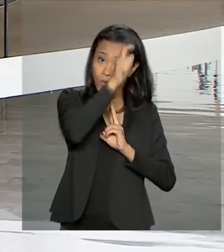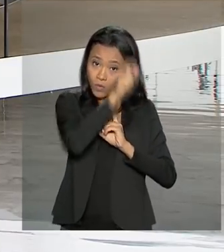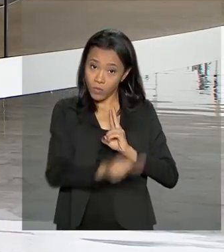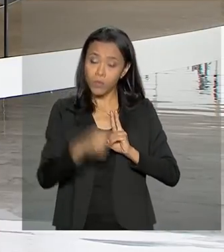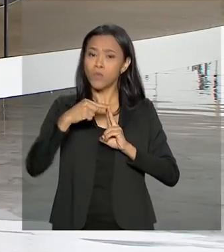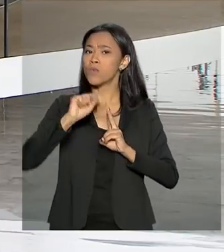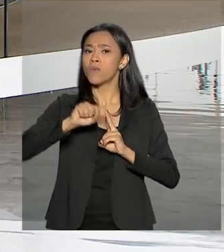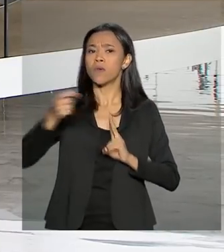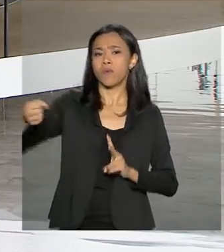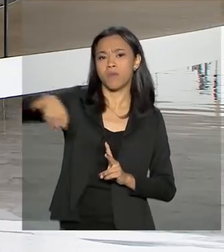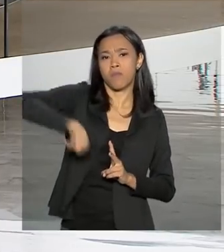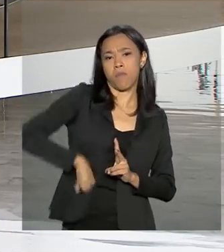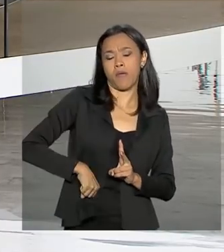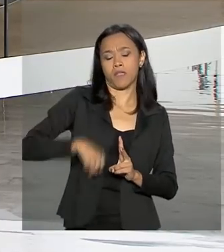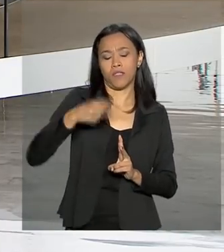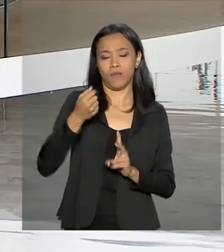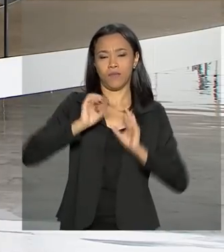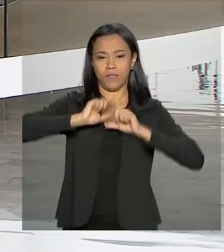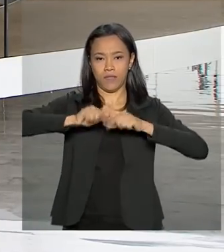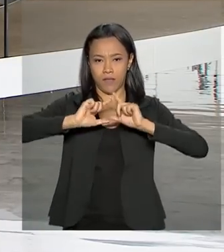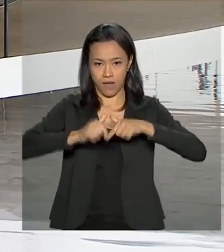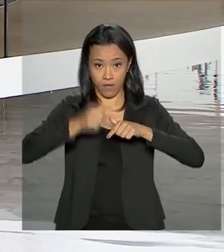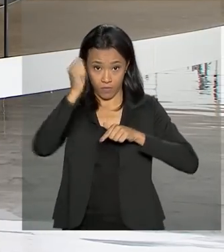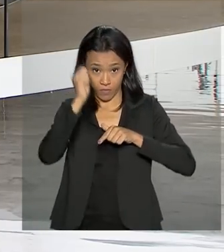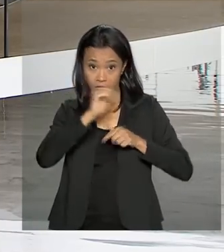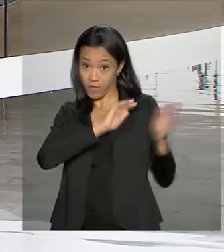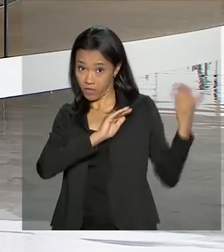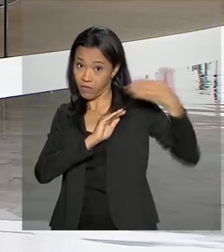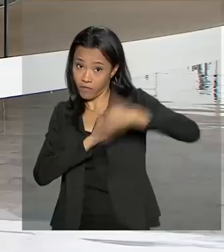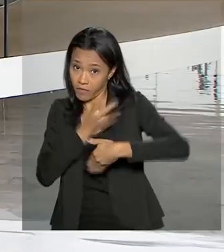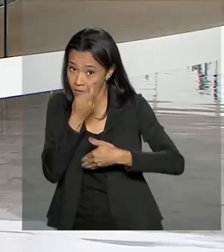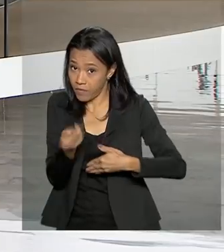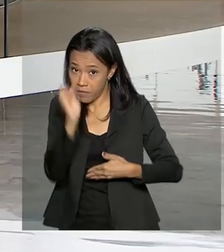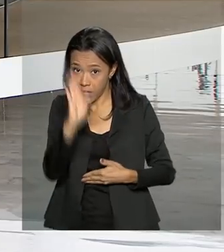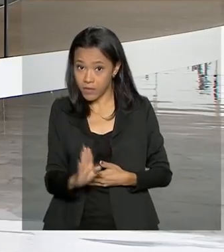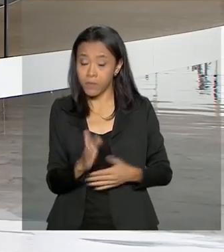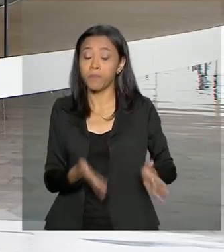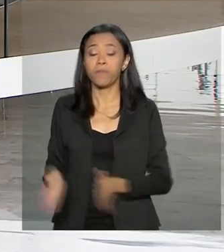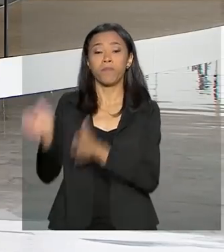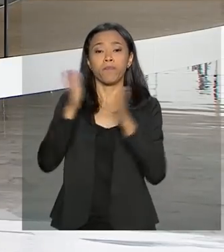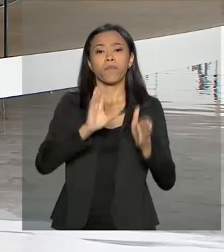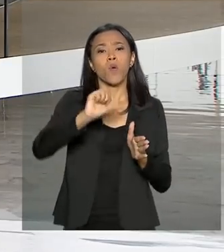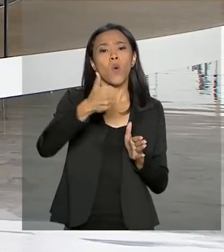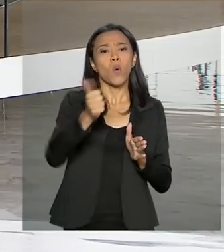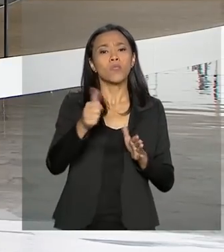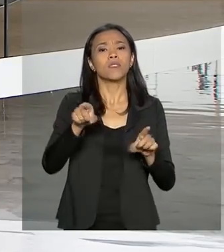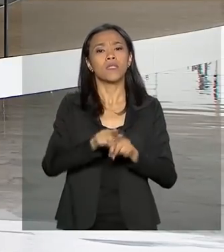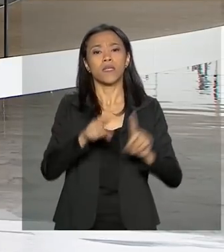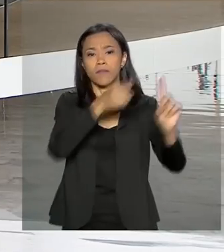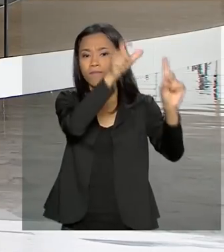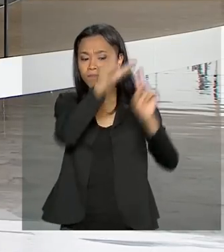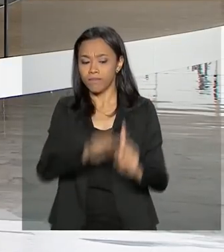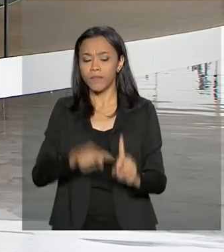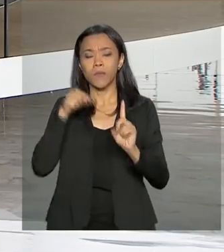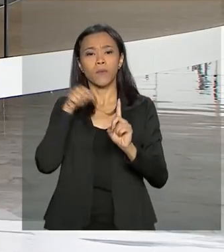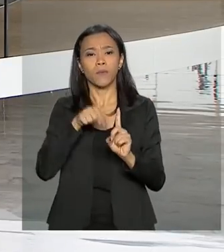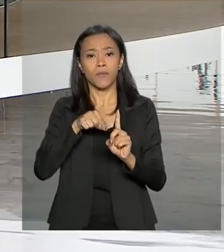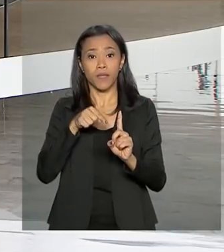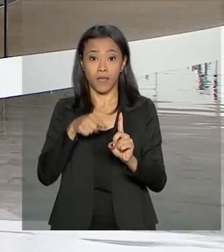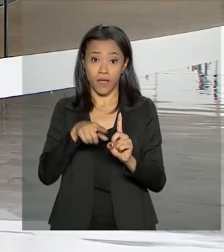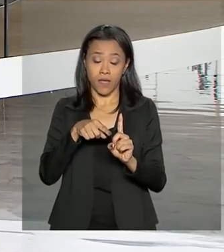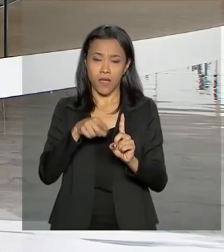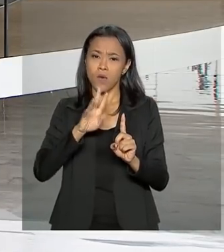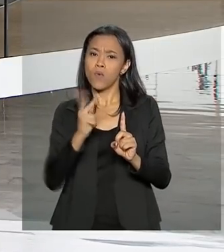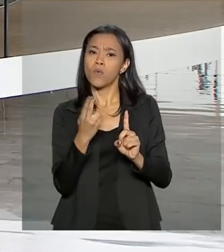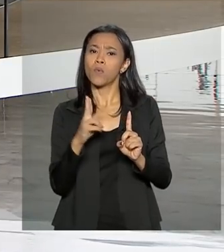embaixador de Israel no Brasil. Às 11h, o presidente recebe o deputado-major Vitor Hugo, do PSL de Goiás, ele